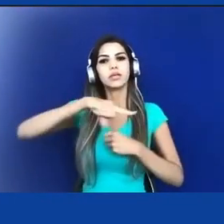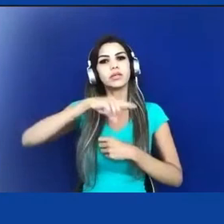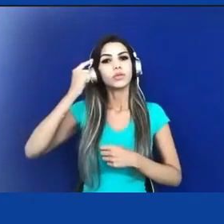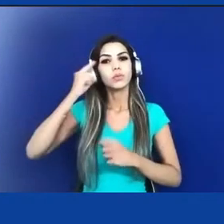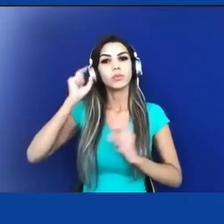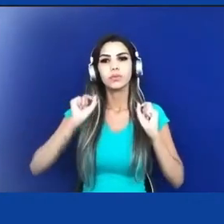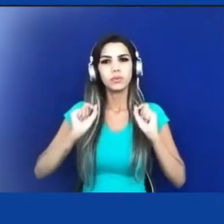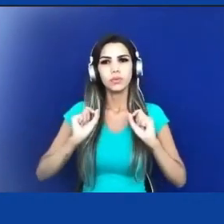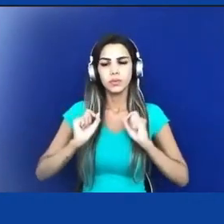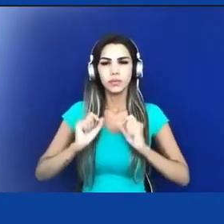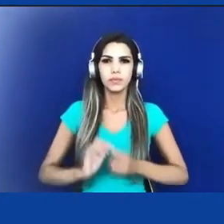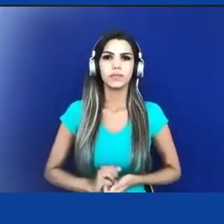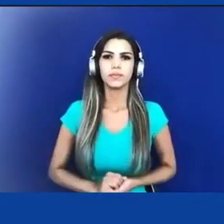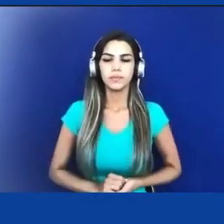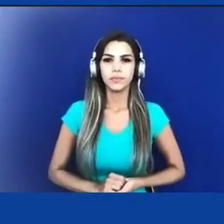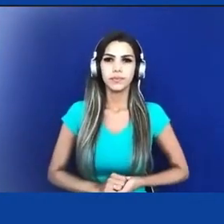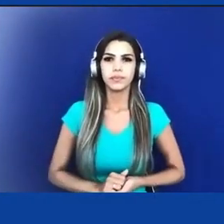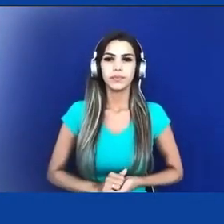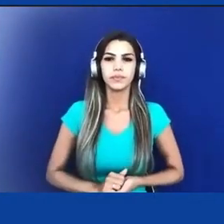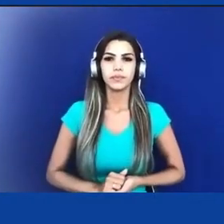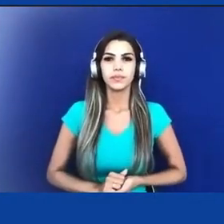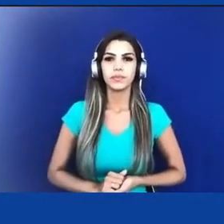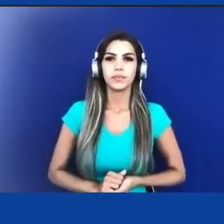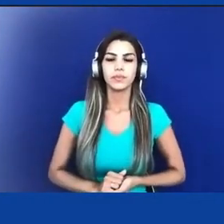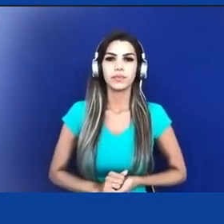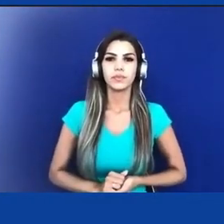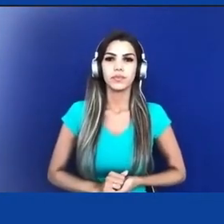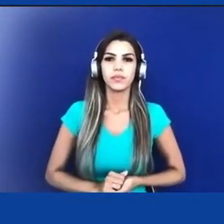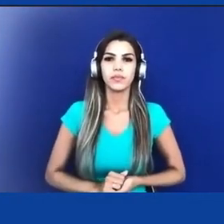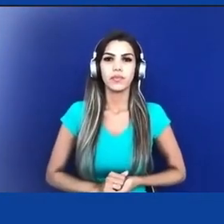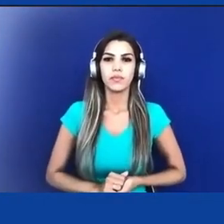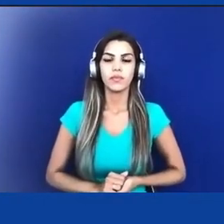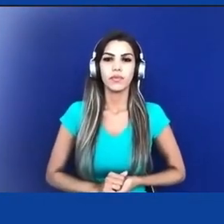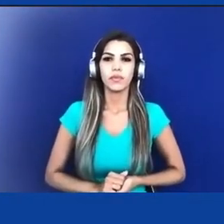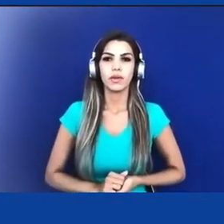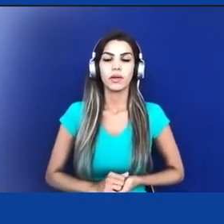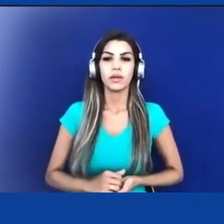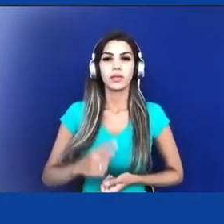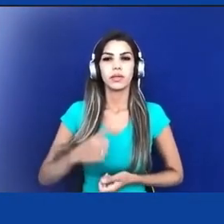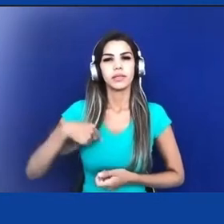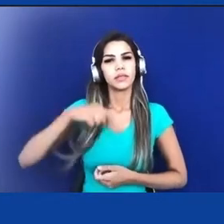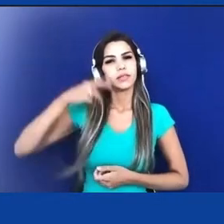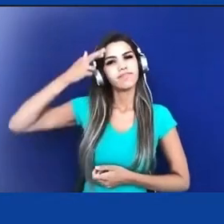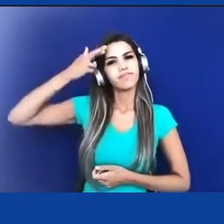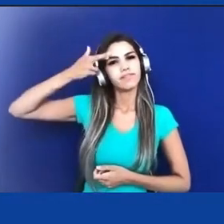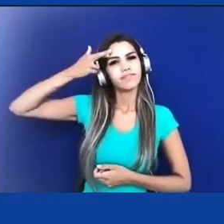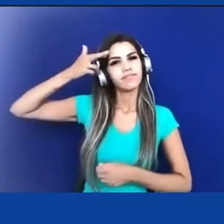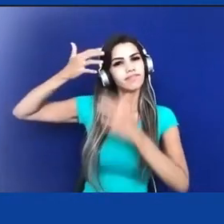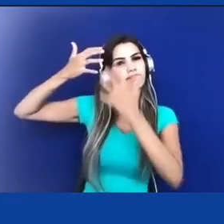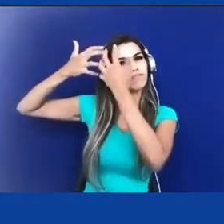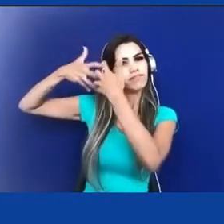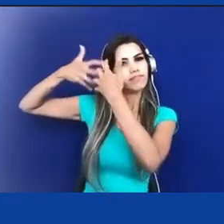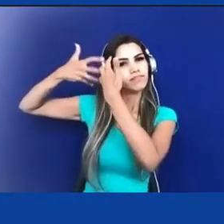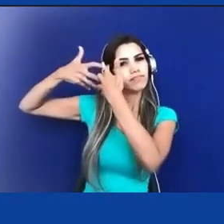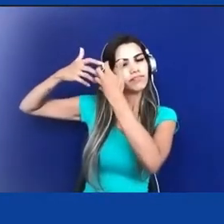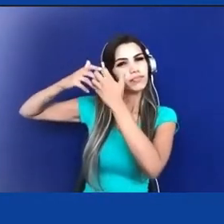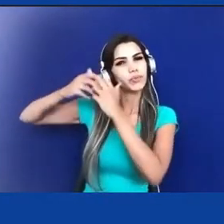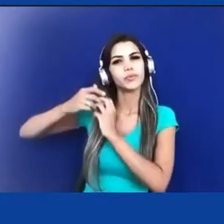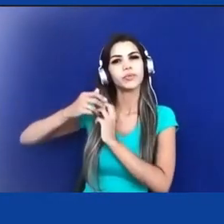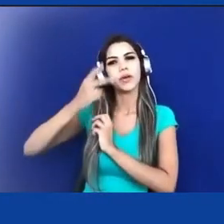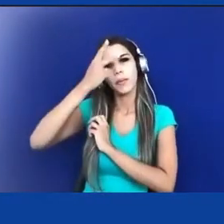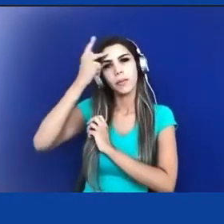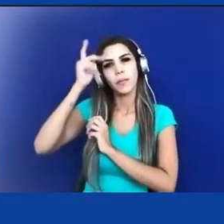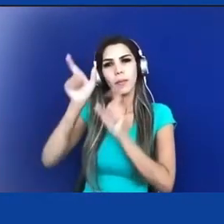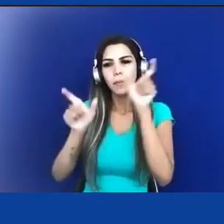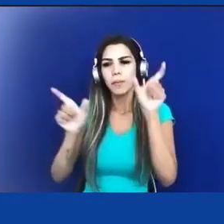foi trazer para falar para a gente, para conversar com a gente, pessoas